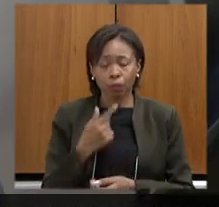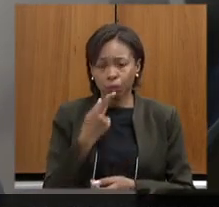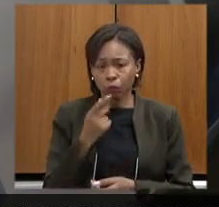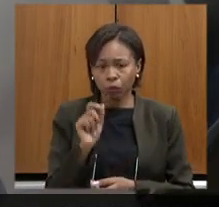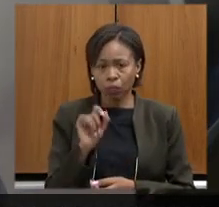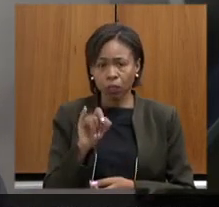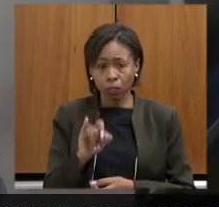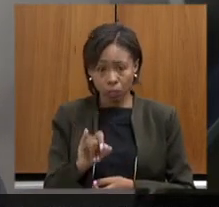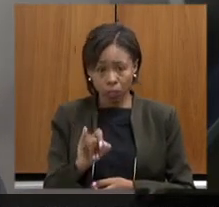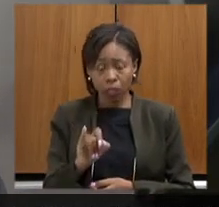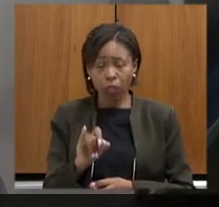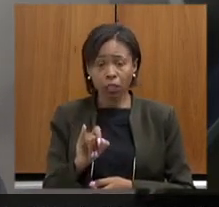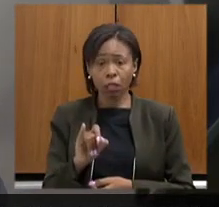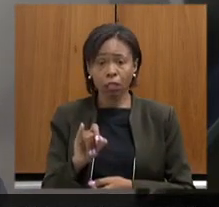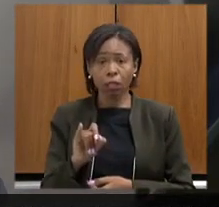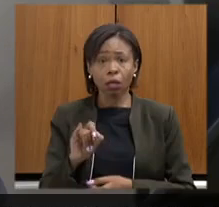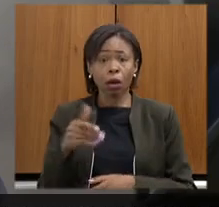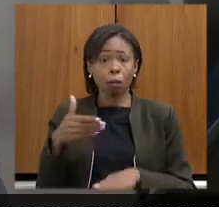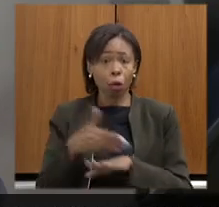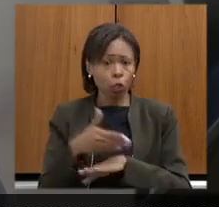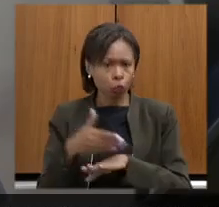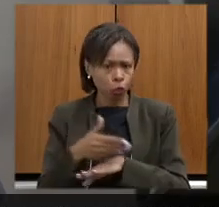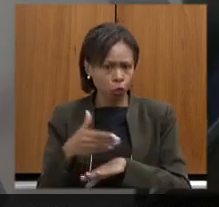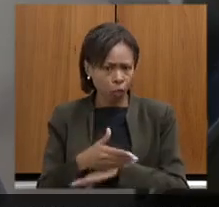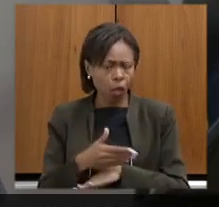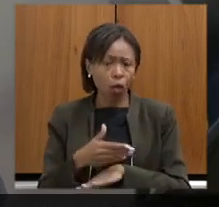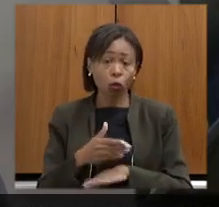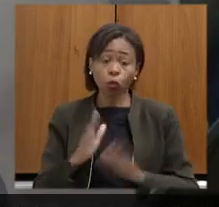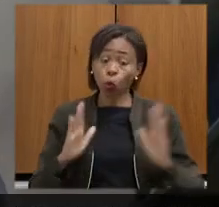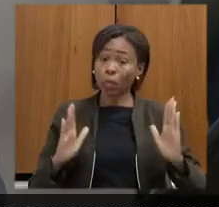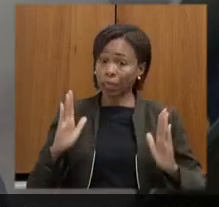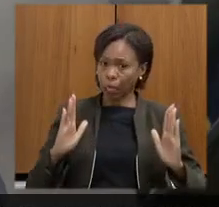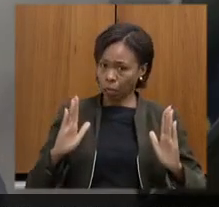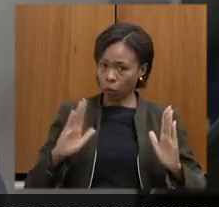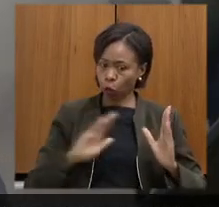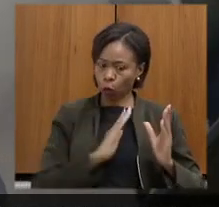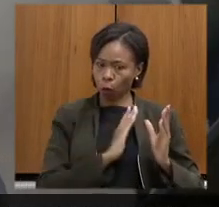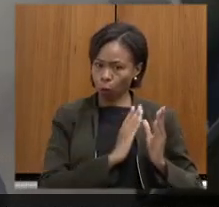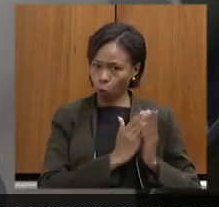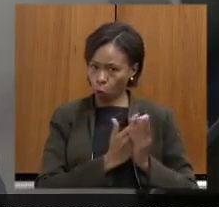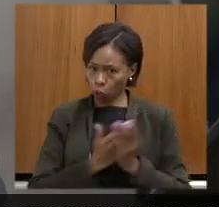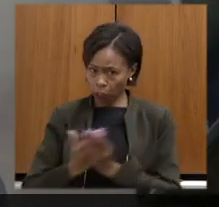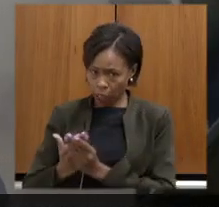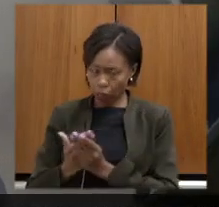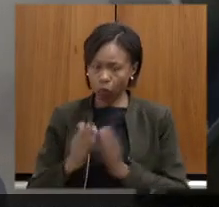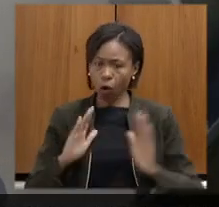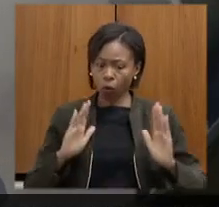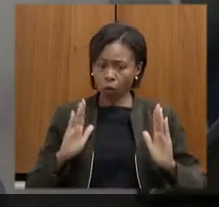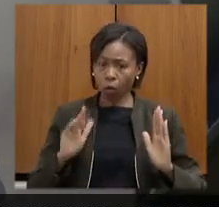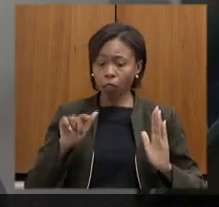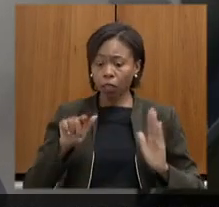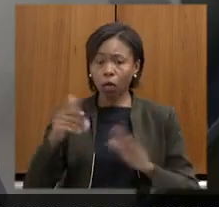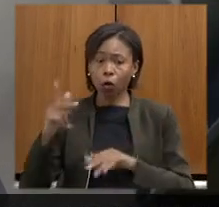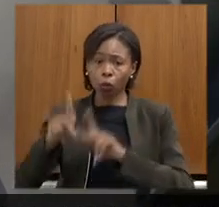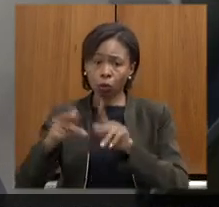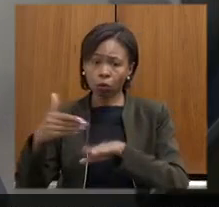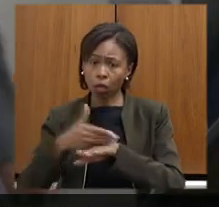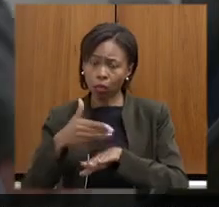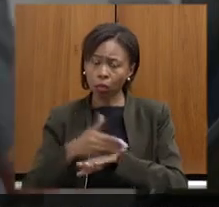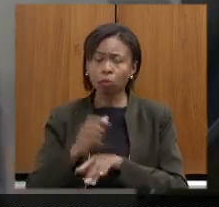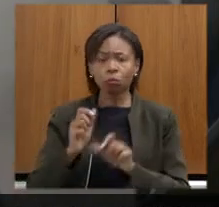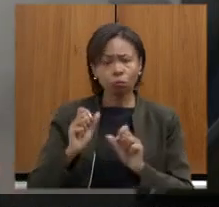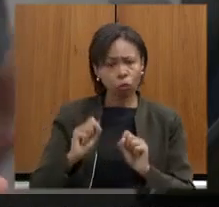participação até no período embrionário dos processos são aí teria mais condição de fazer um